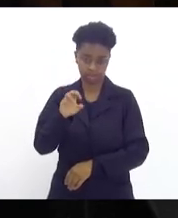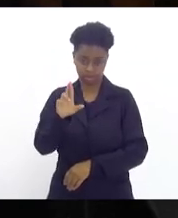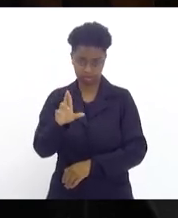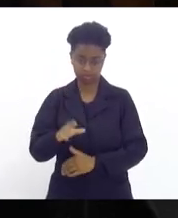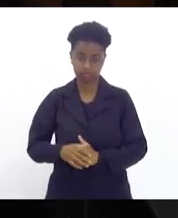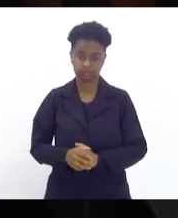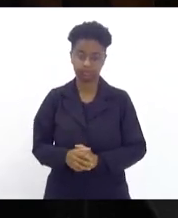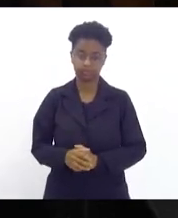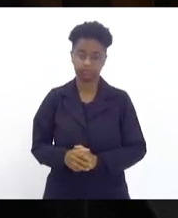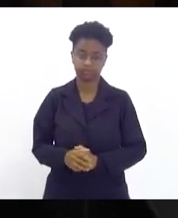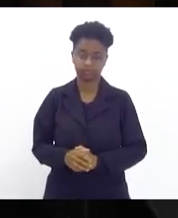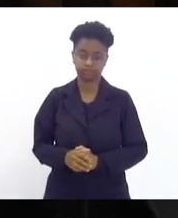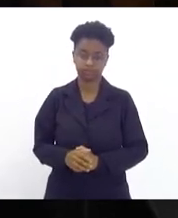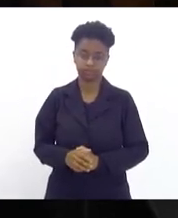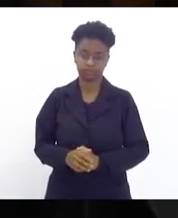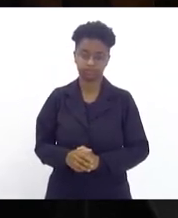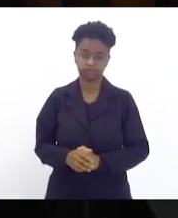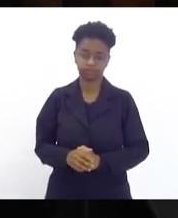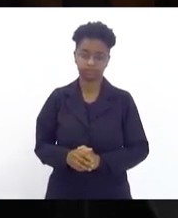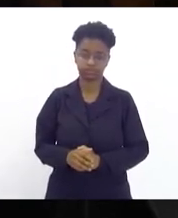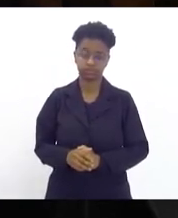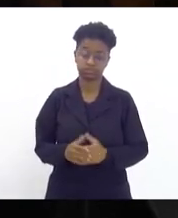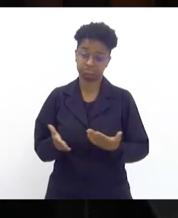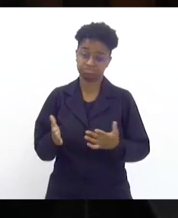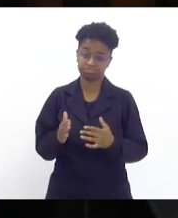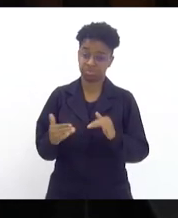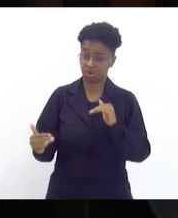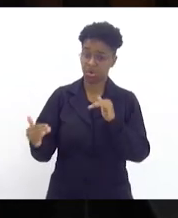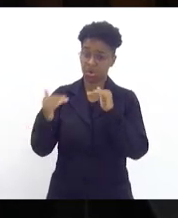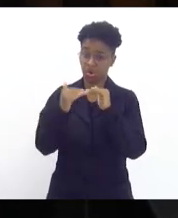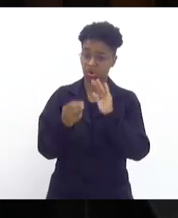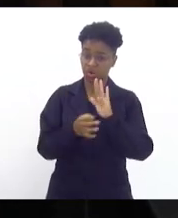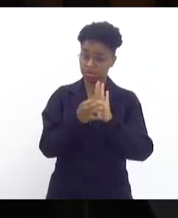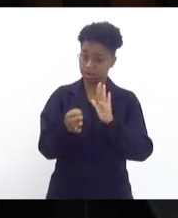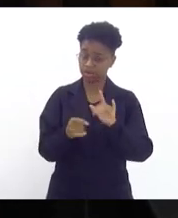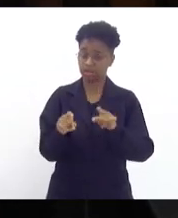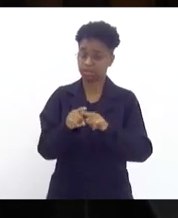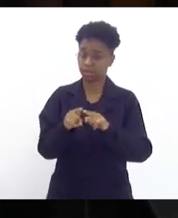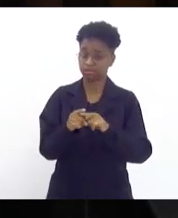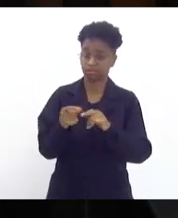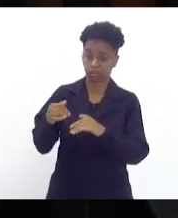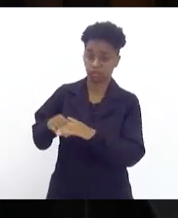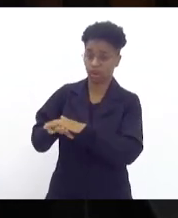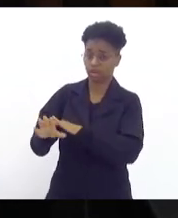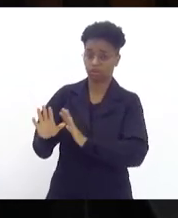que deu o ok ao parecer e arquivou o pleito.